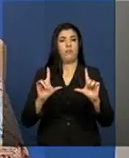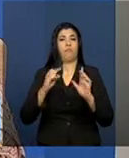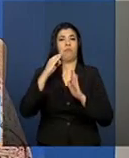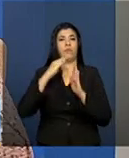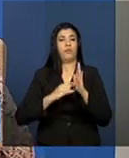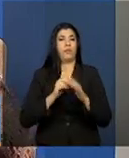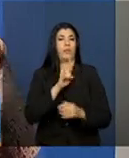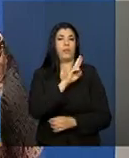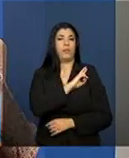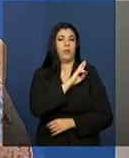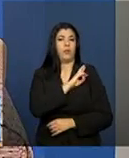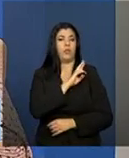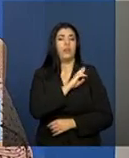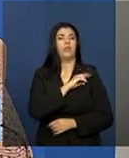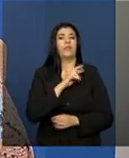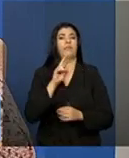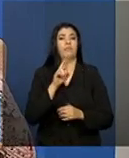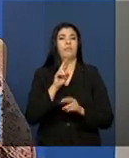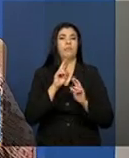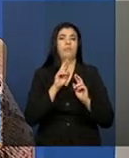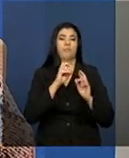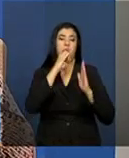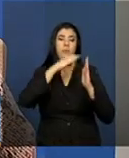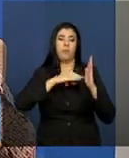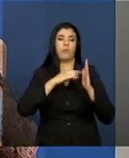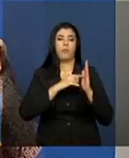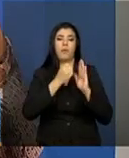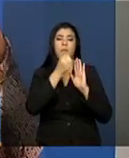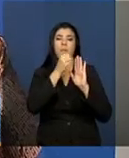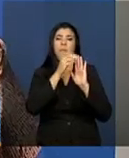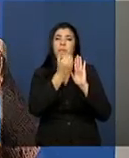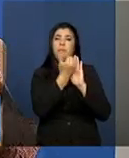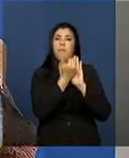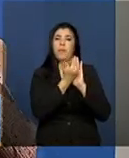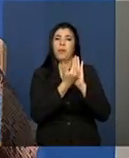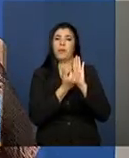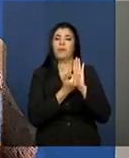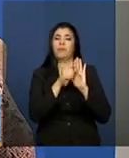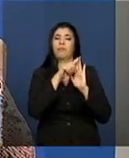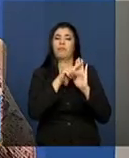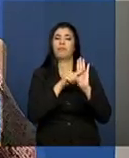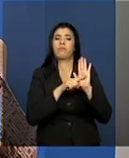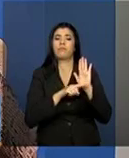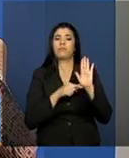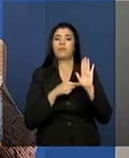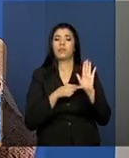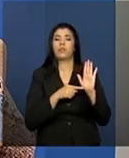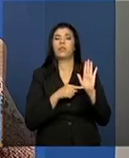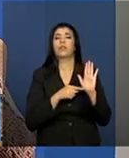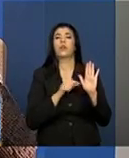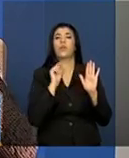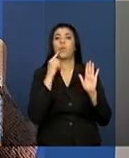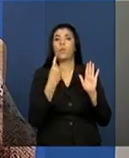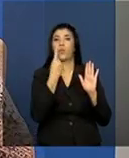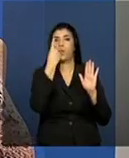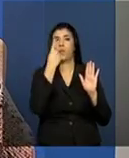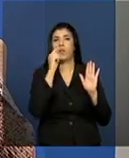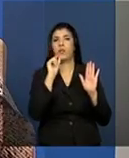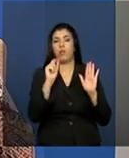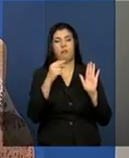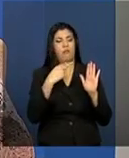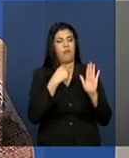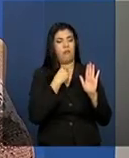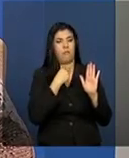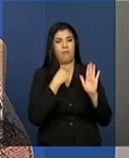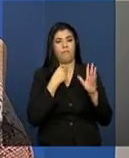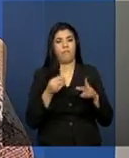responsabilidade tem várias cláusulas, né, uma das que a gente sempre pede, frisa, é que não passe a sua senha